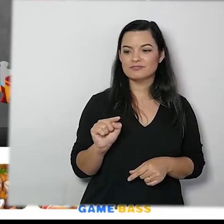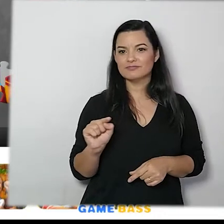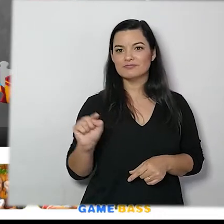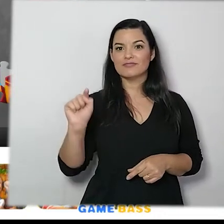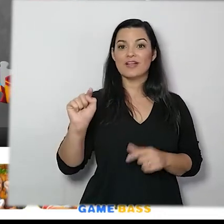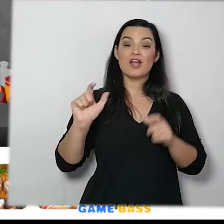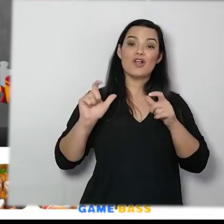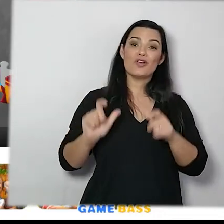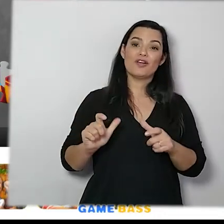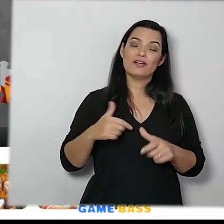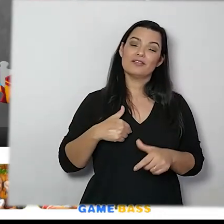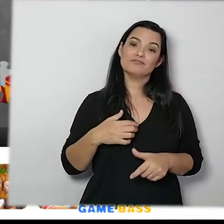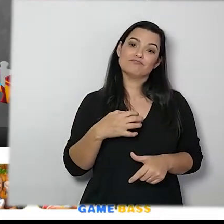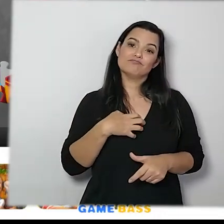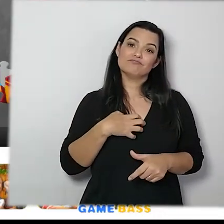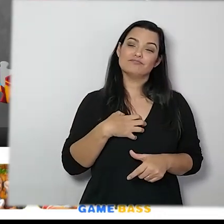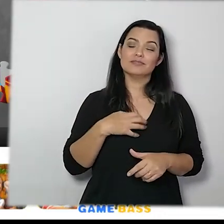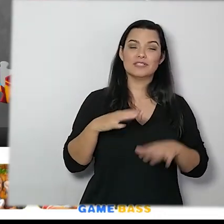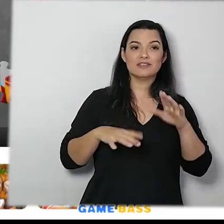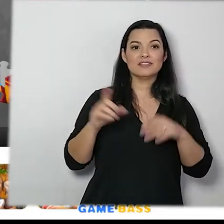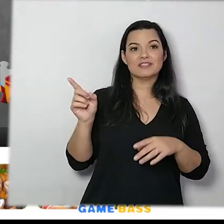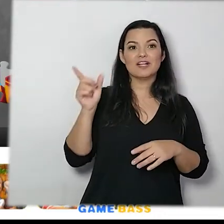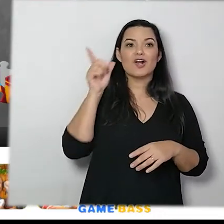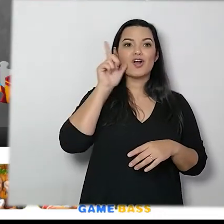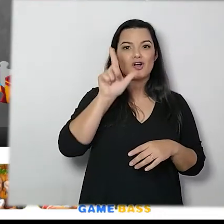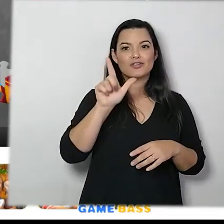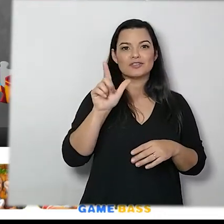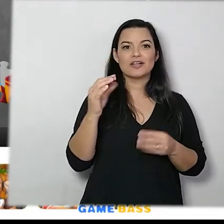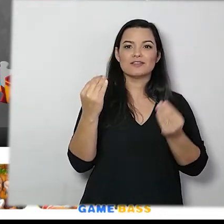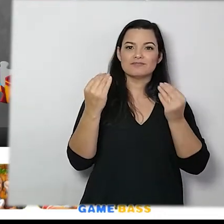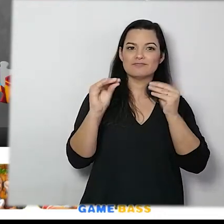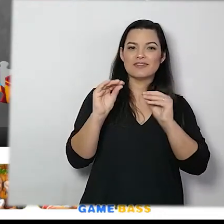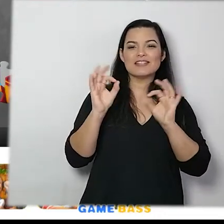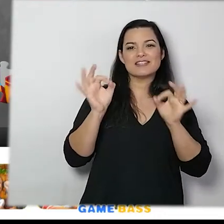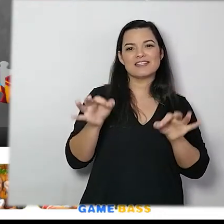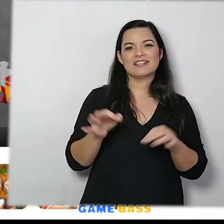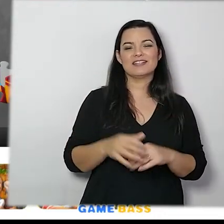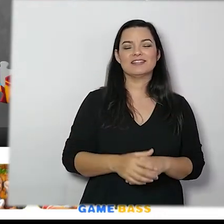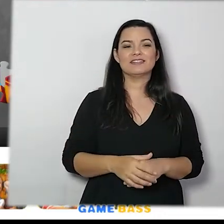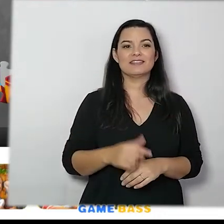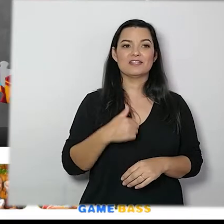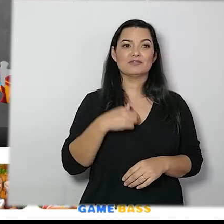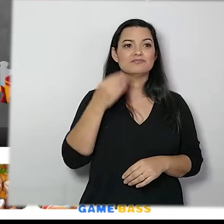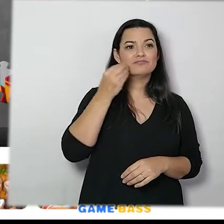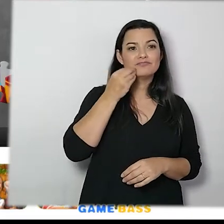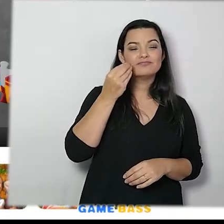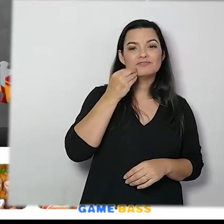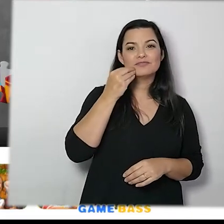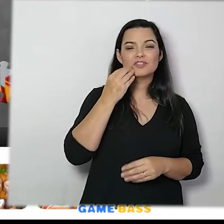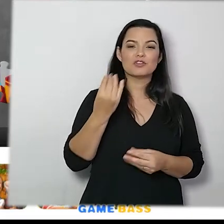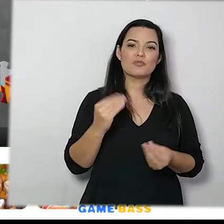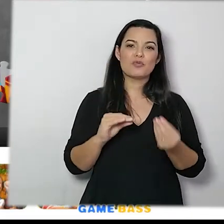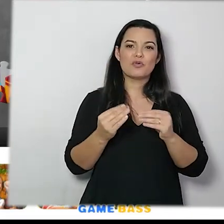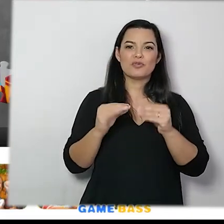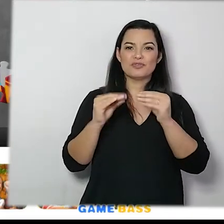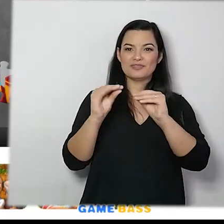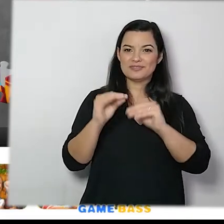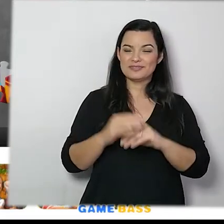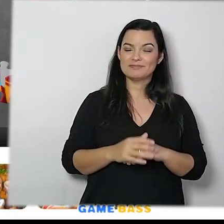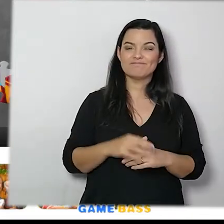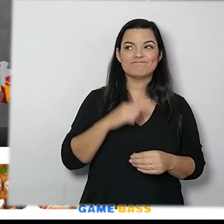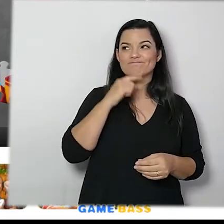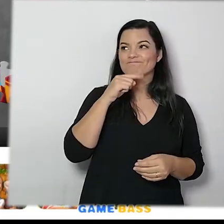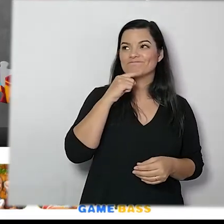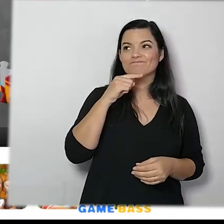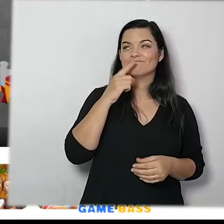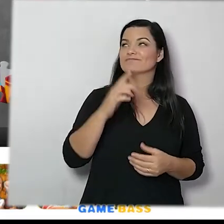onde eu acho que ela vai se encaixar. E eu vou tentando montar, ó. Hum, não